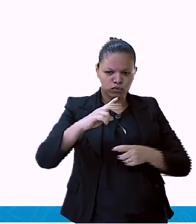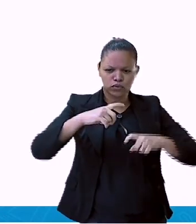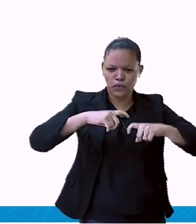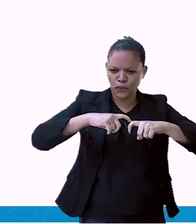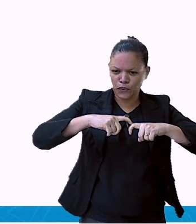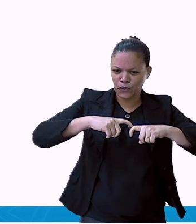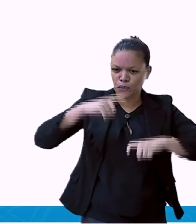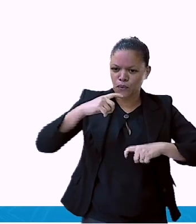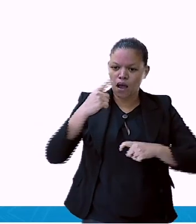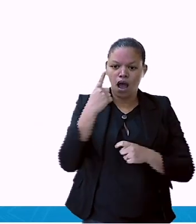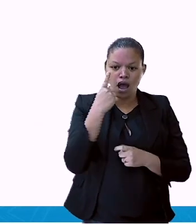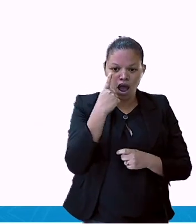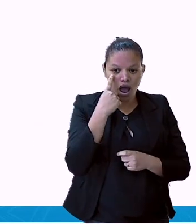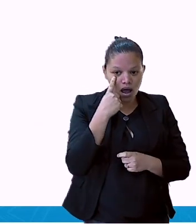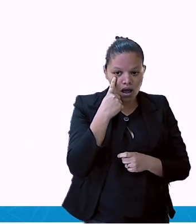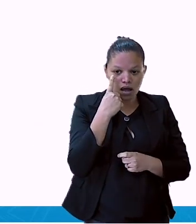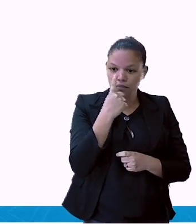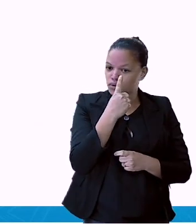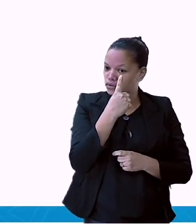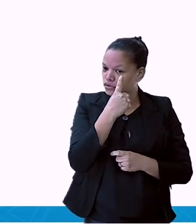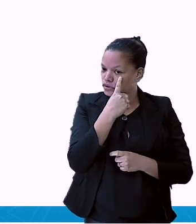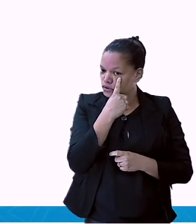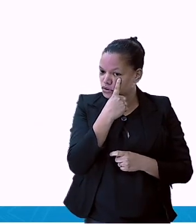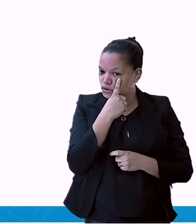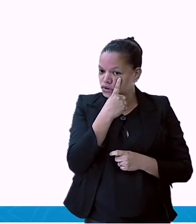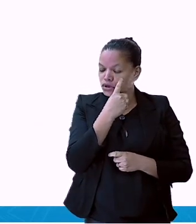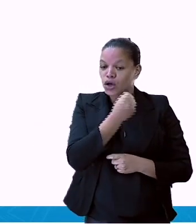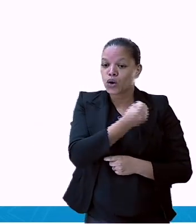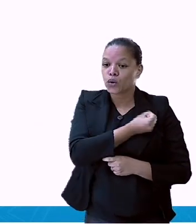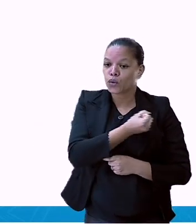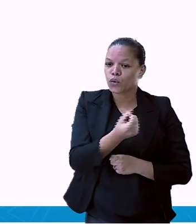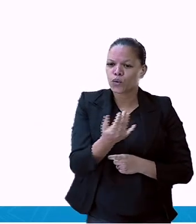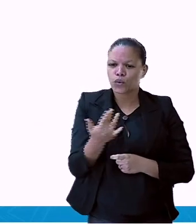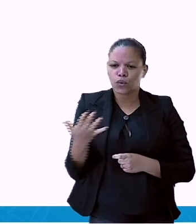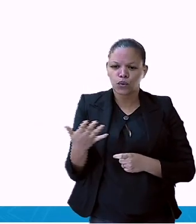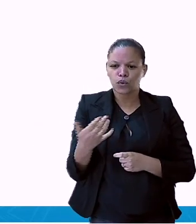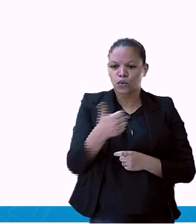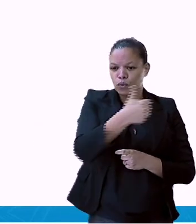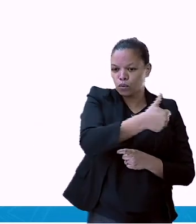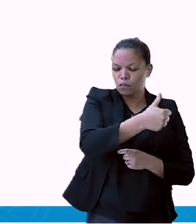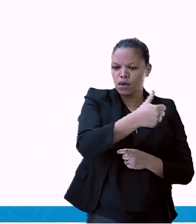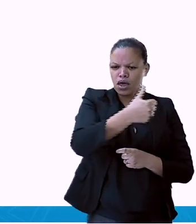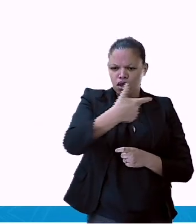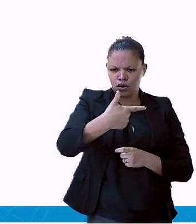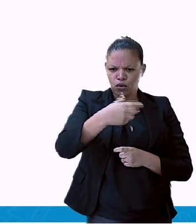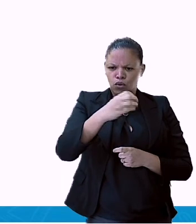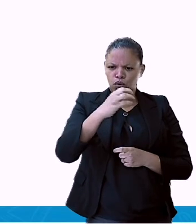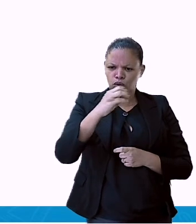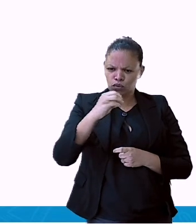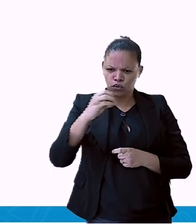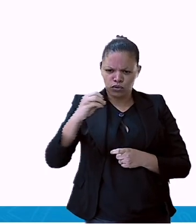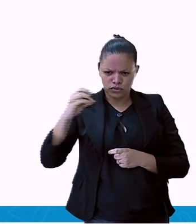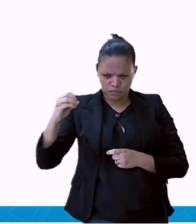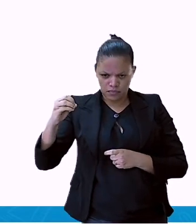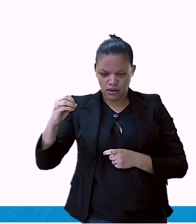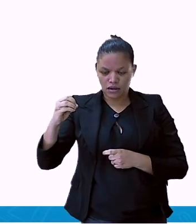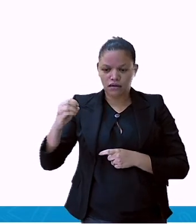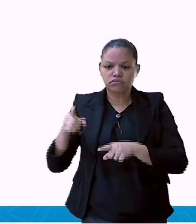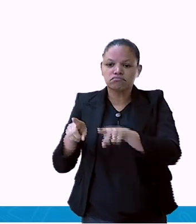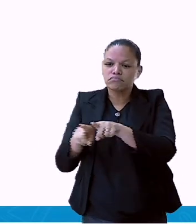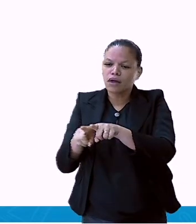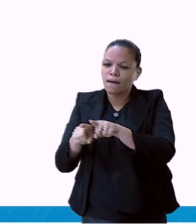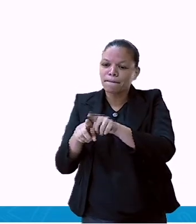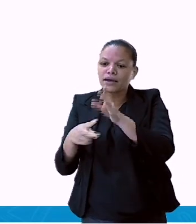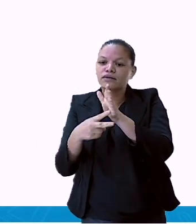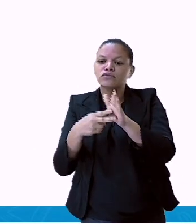no primeiro semestre e 12 mil também pacientes atendidos no segundo semestre. Então, se manteve estável.